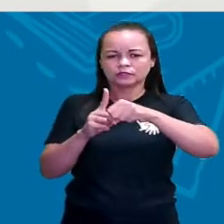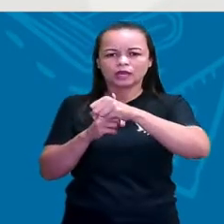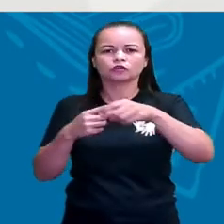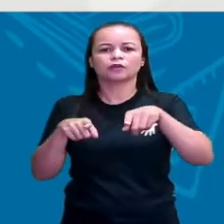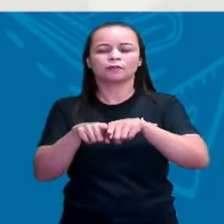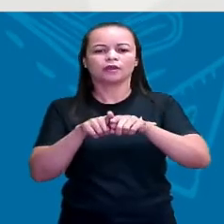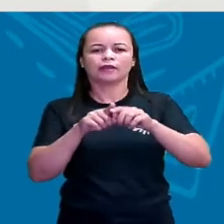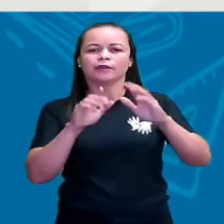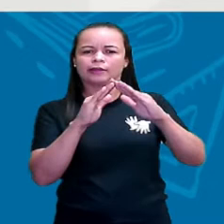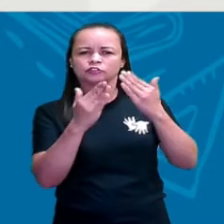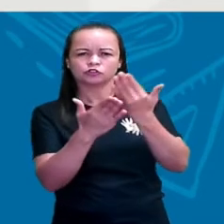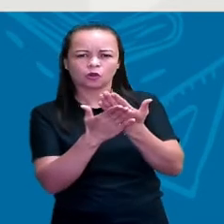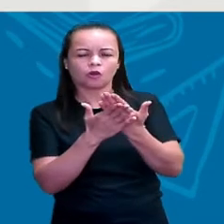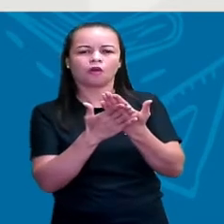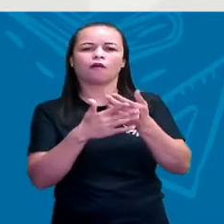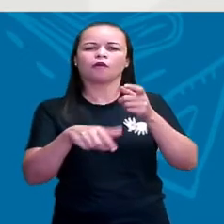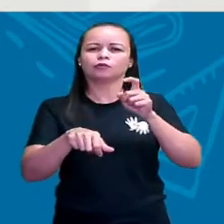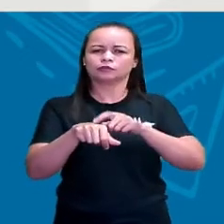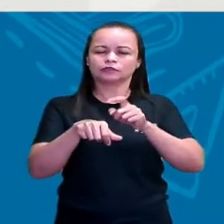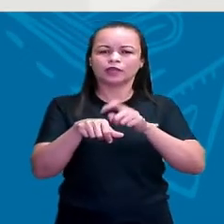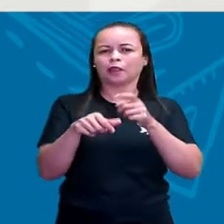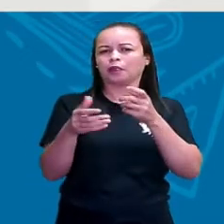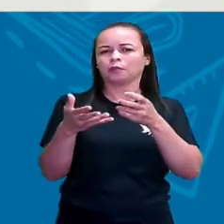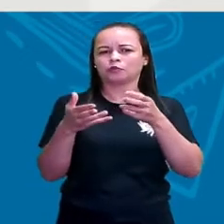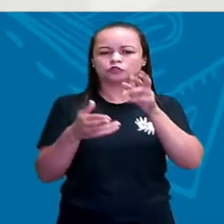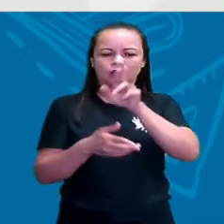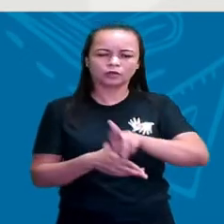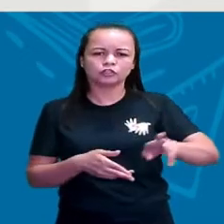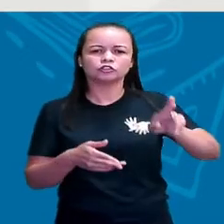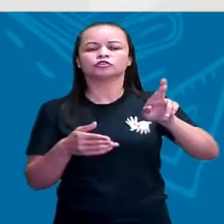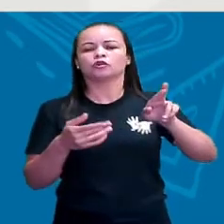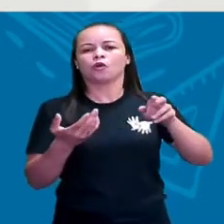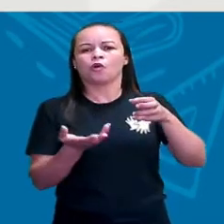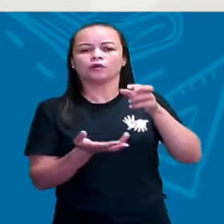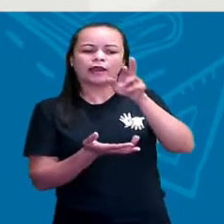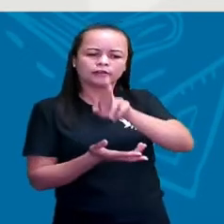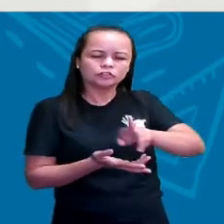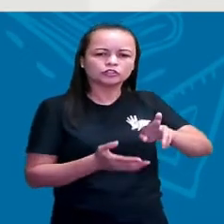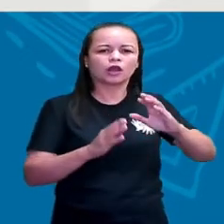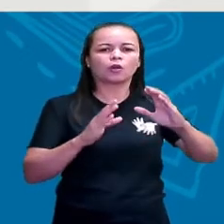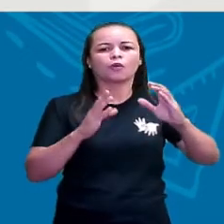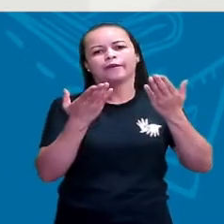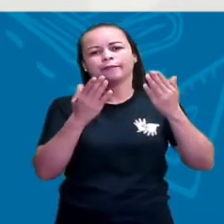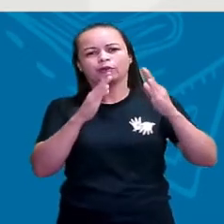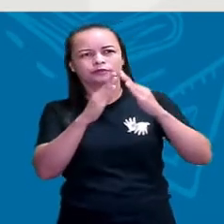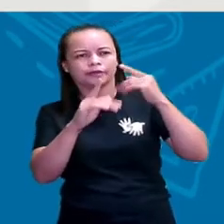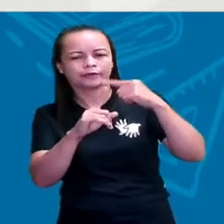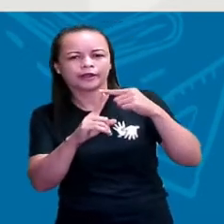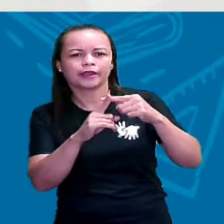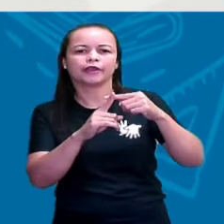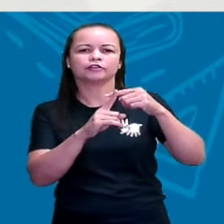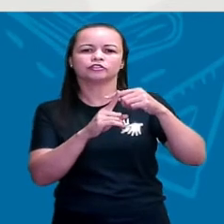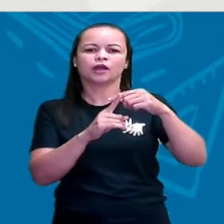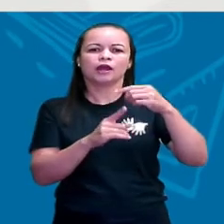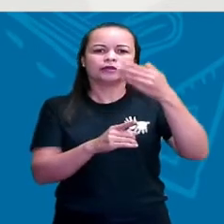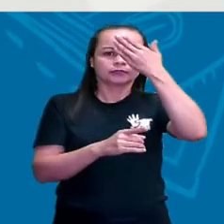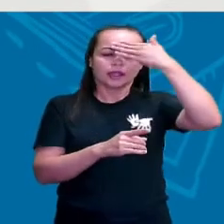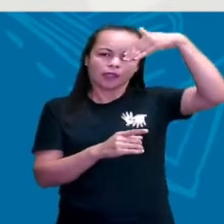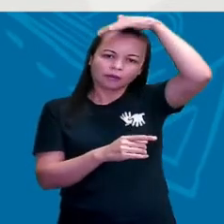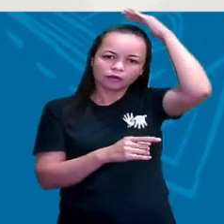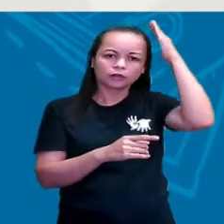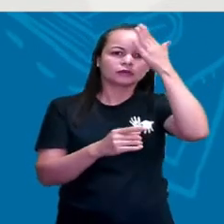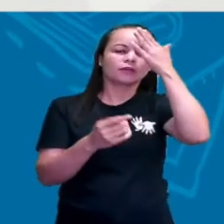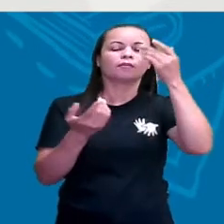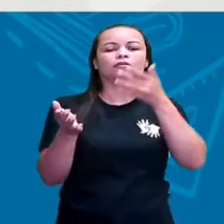templos religiosos, que podem ser igrejas, terreiros de candomblé e de umbanda, né? E aí esses locais